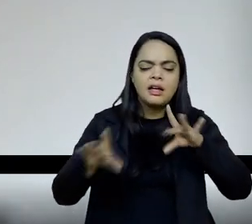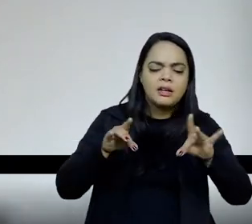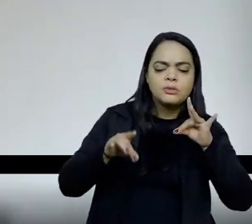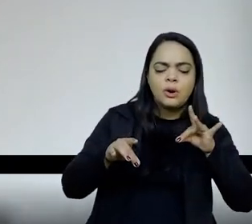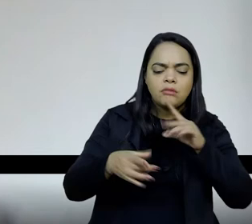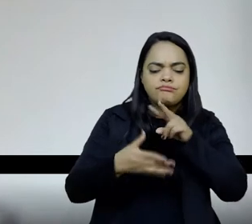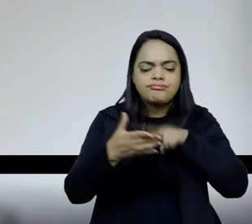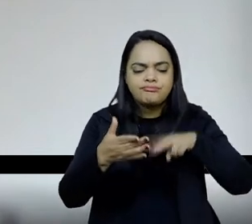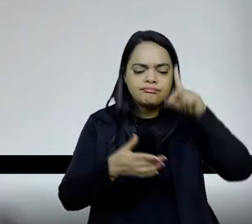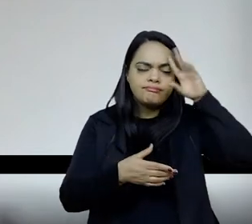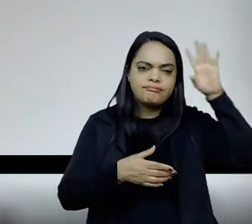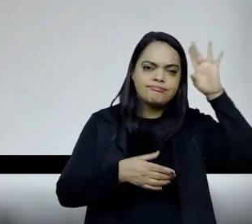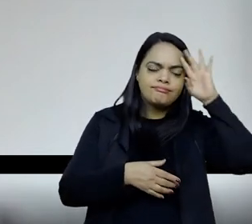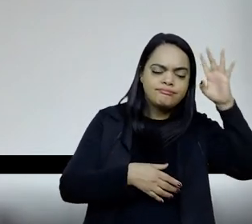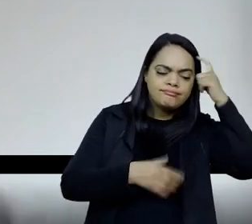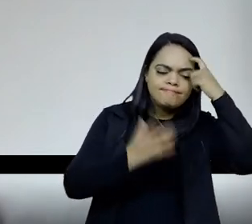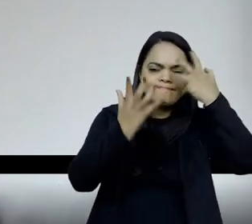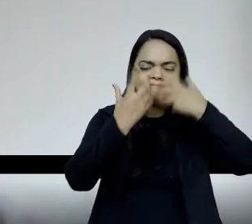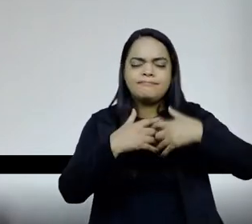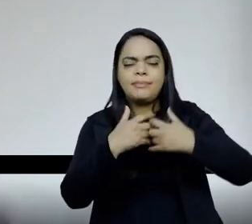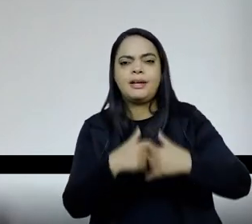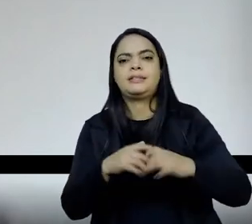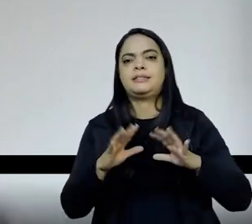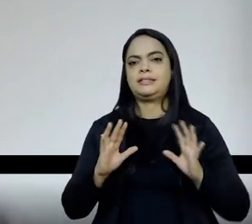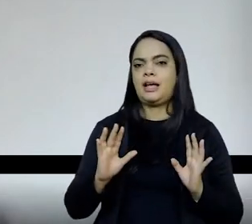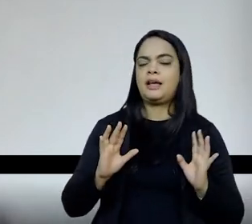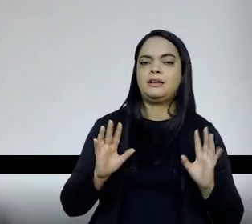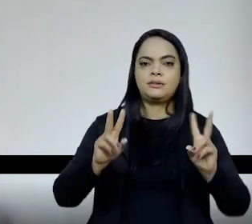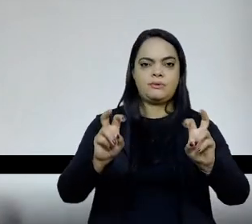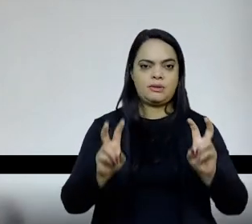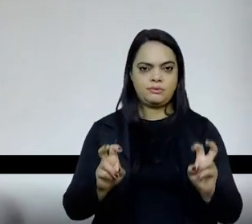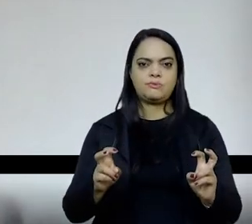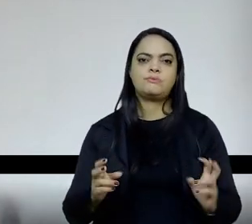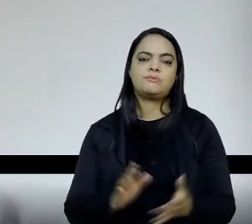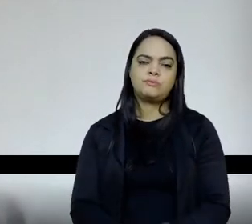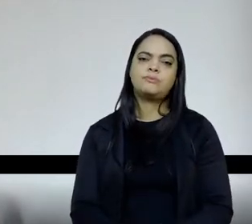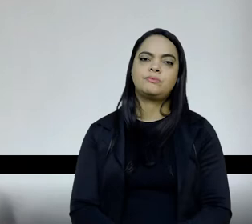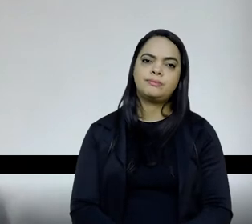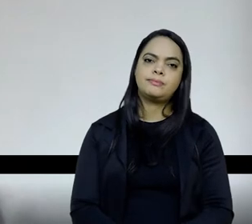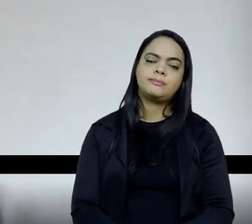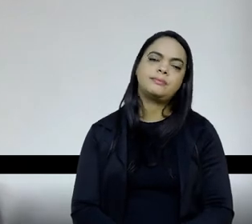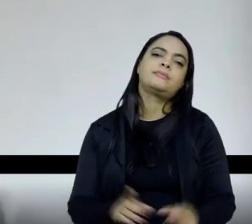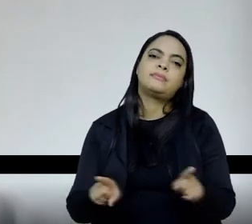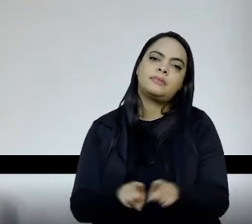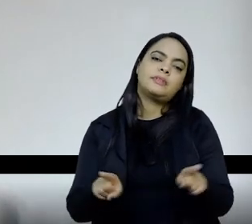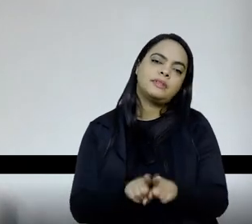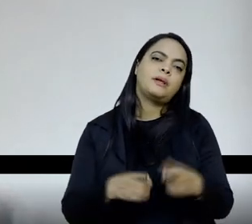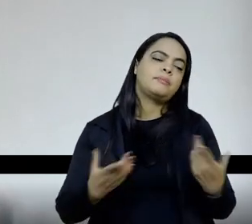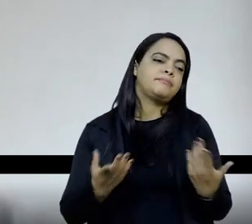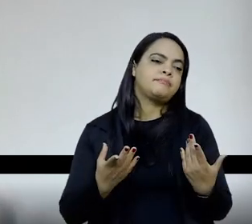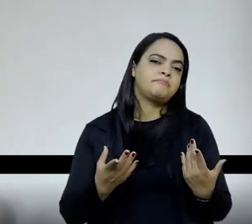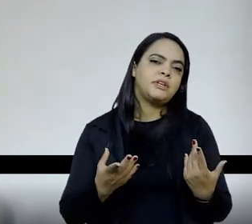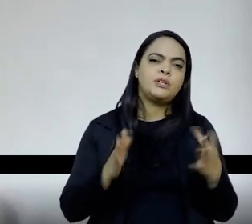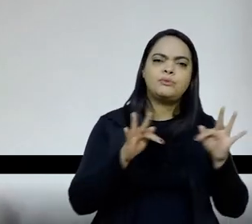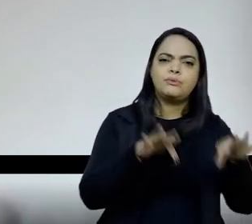reflexibilidade, que ele tenha elementos para ter essa reflexão sobre as escolhas, e que, ao fim, ao cabo, ele também